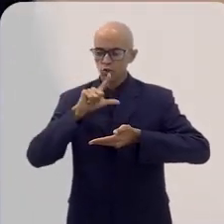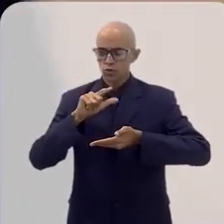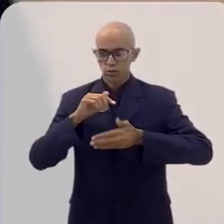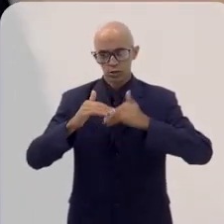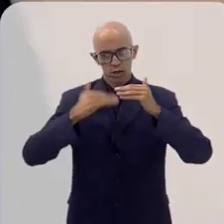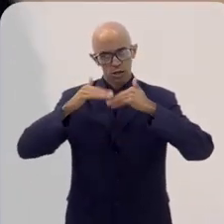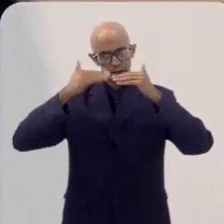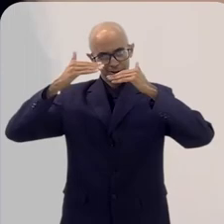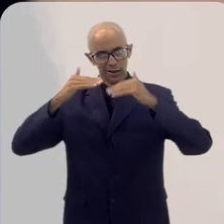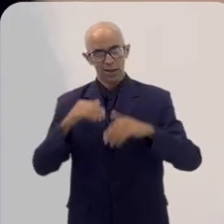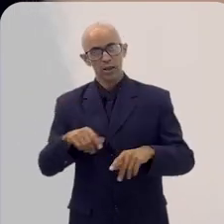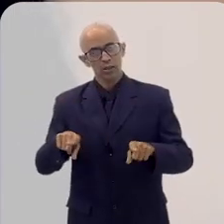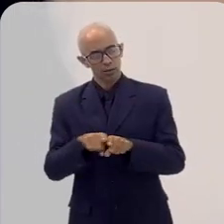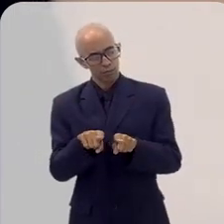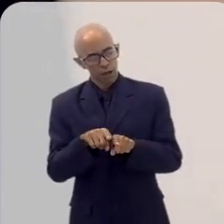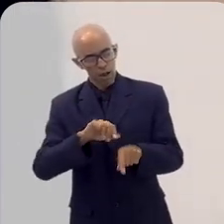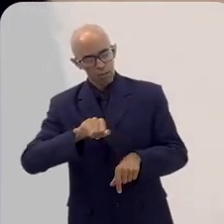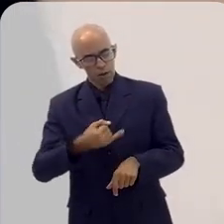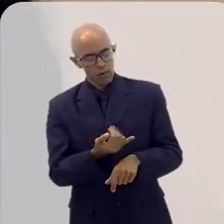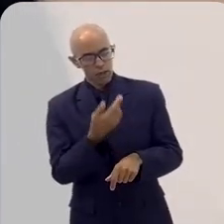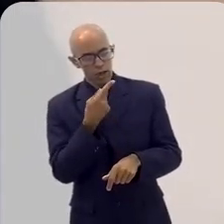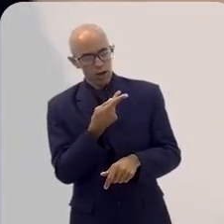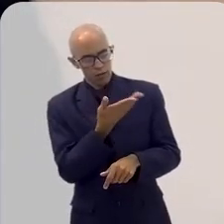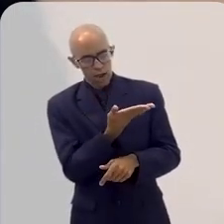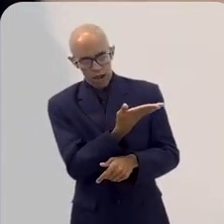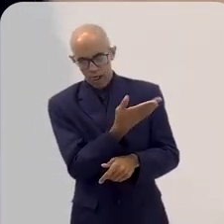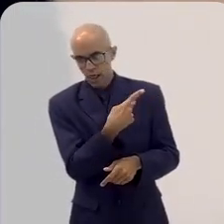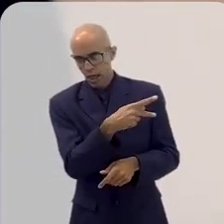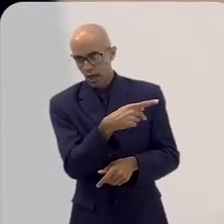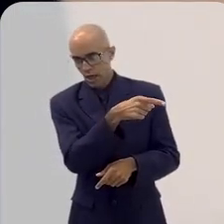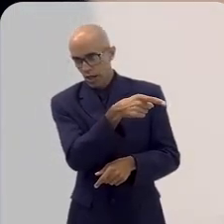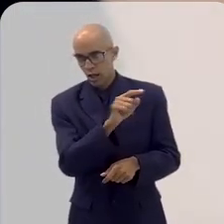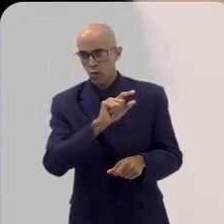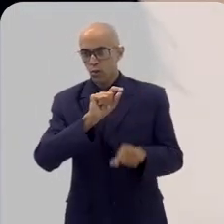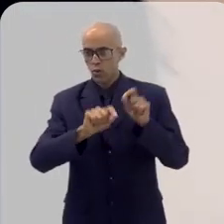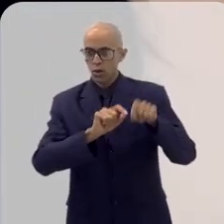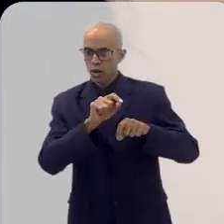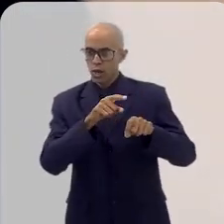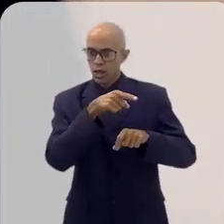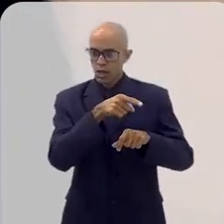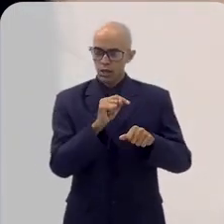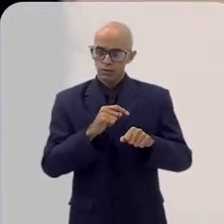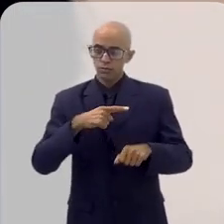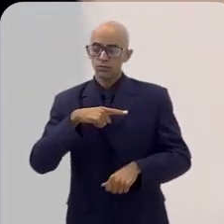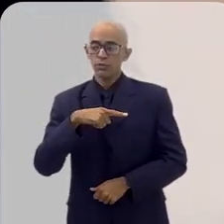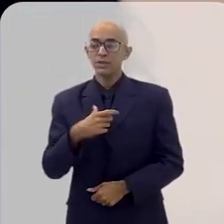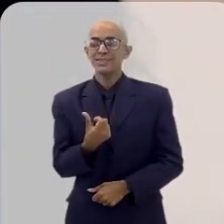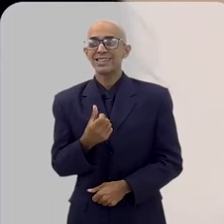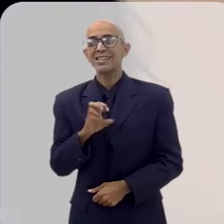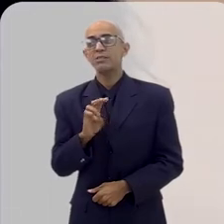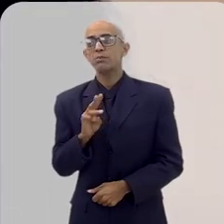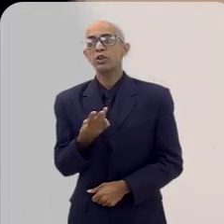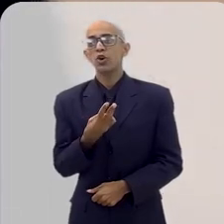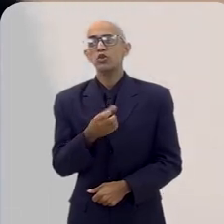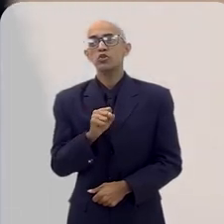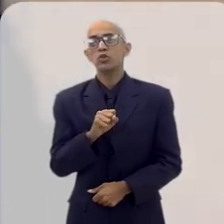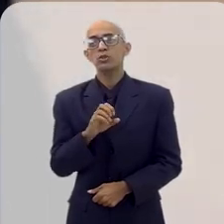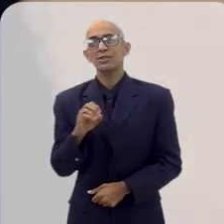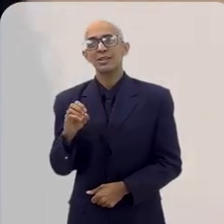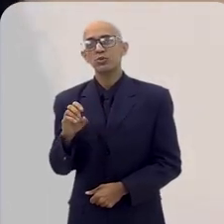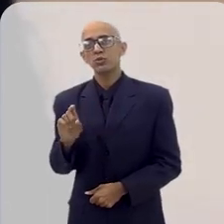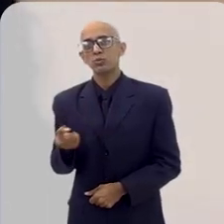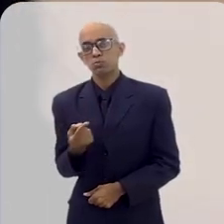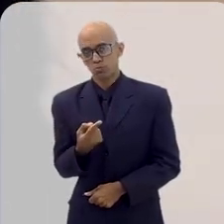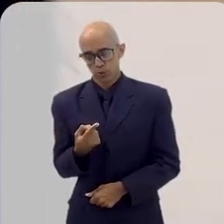conjunto para que a gente possa continuar crescendo. Um ponto, aproveitando a fala, é que a gente tem 6,8 milhões